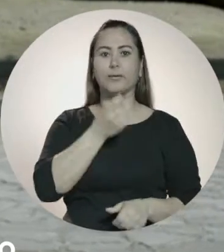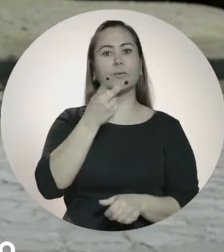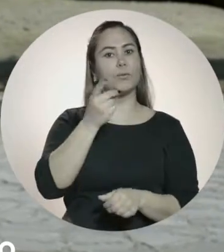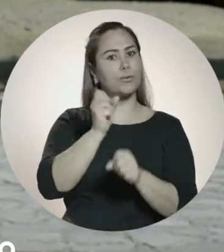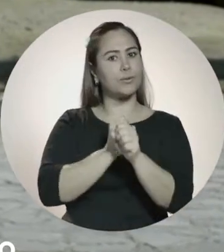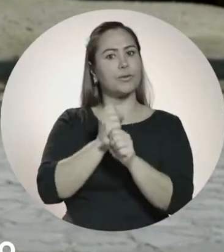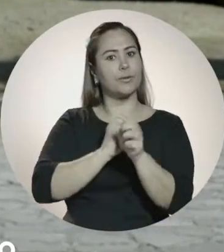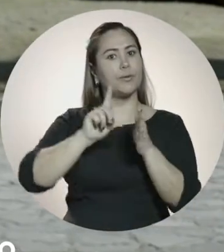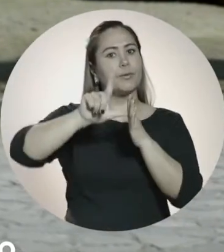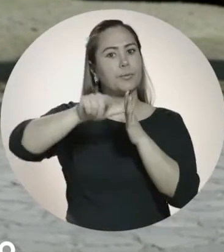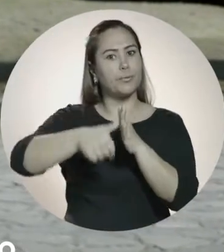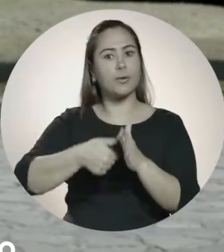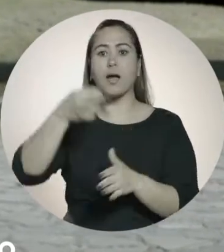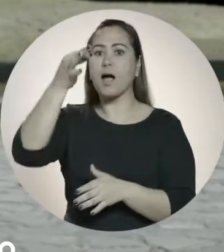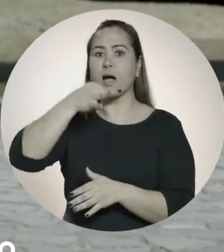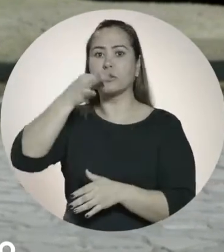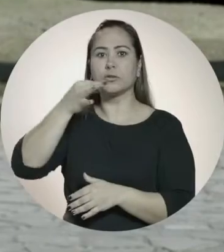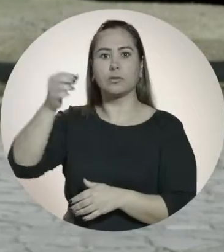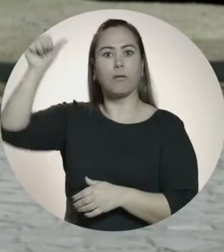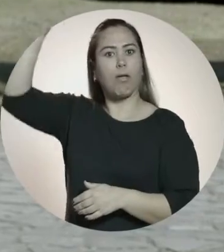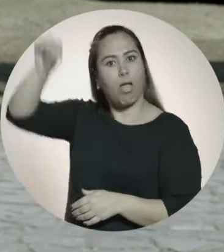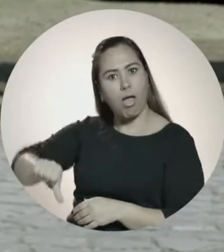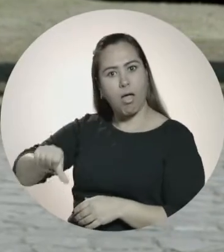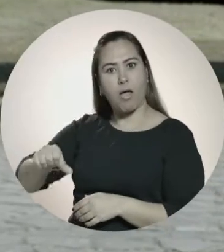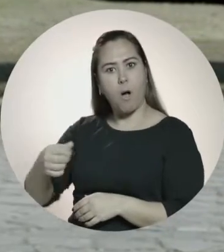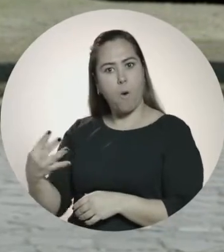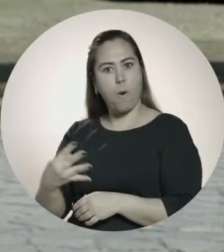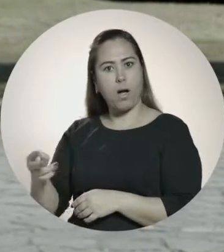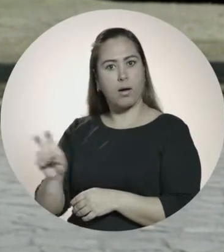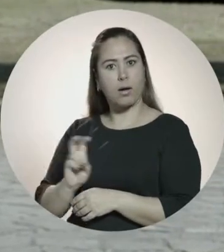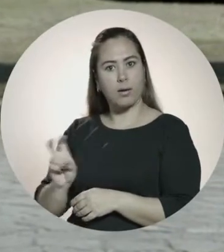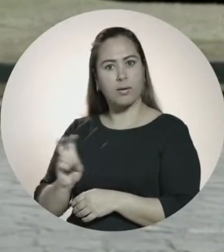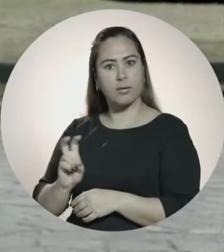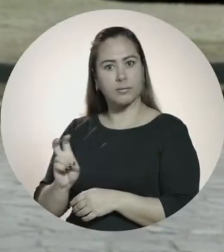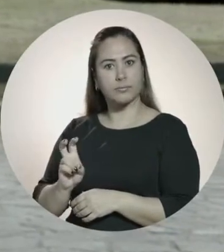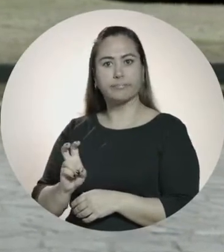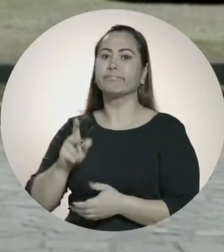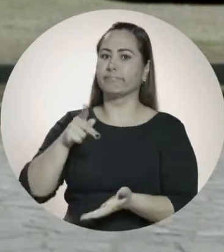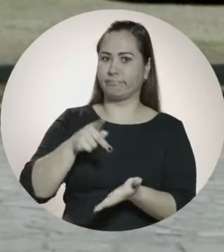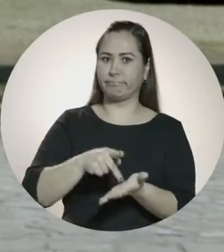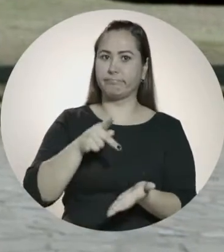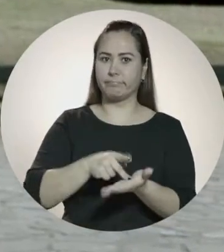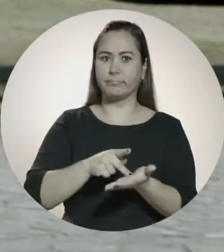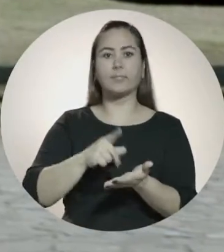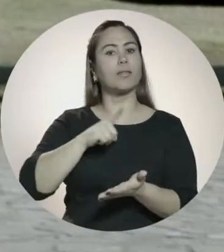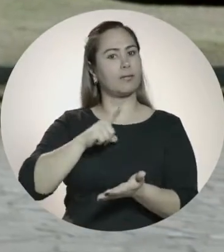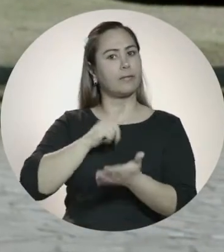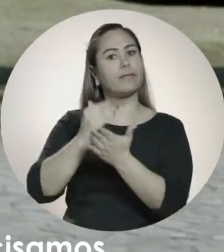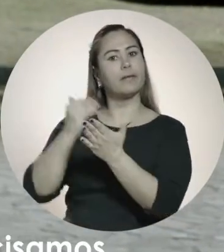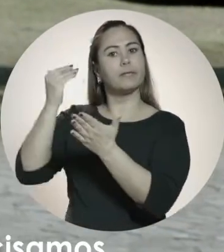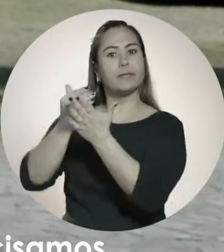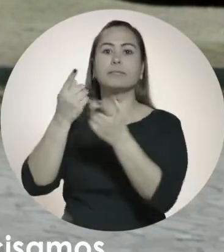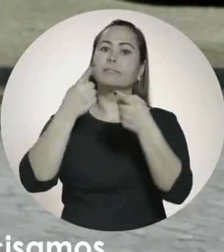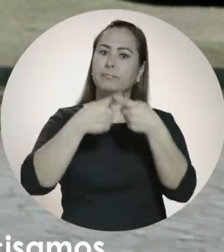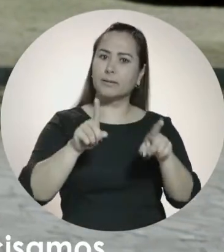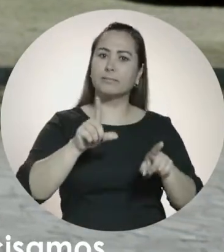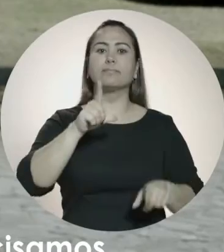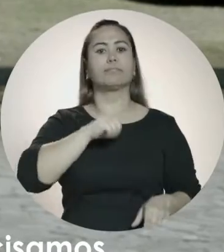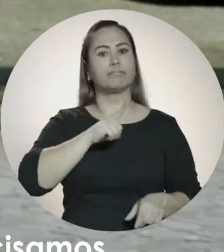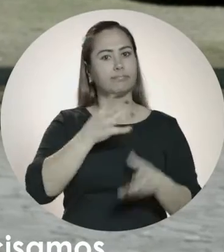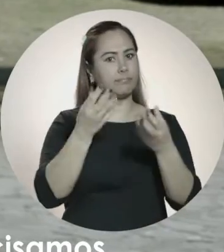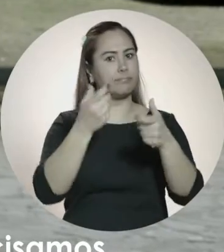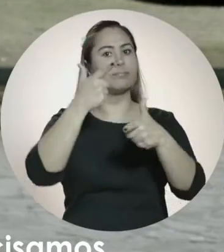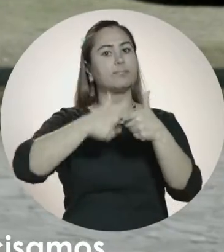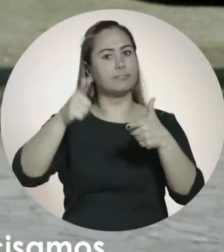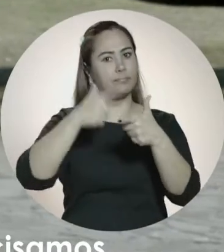Doze anos depois, Caxias caiu para o quadragésimo quinto lugar. É verdade que tivemos avanços, mas existem muitos